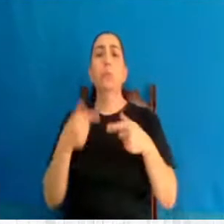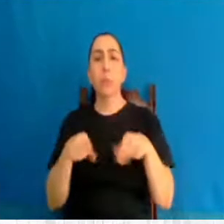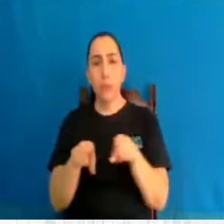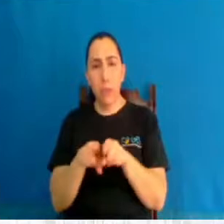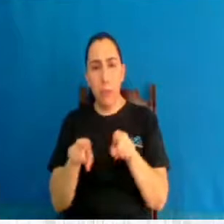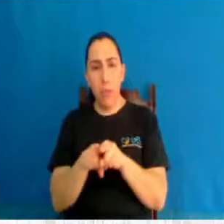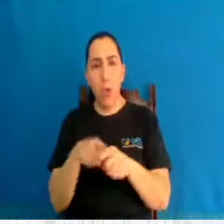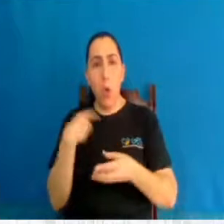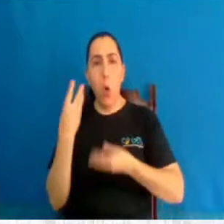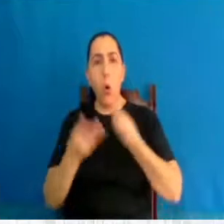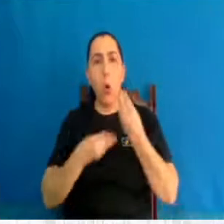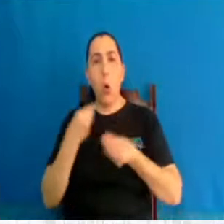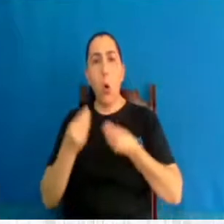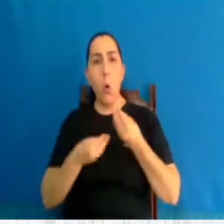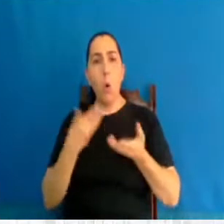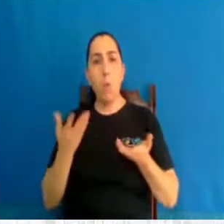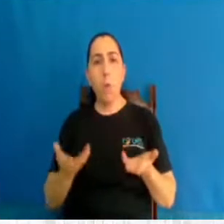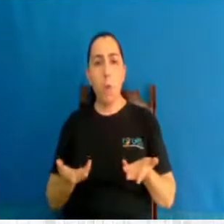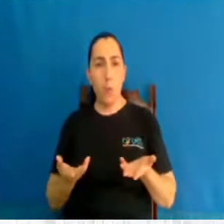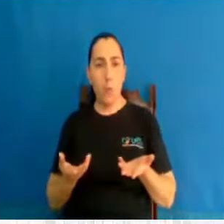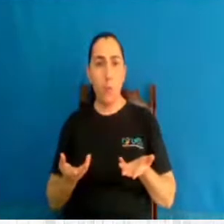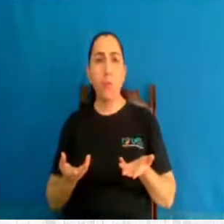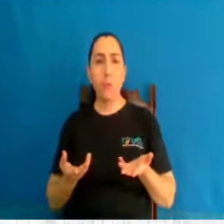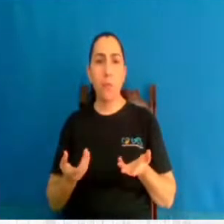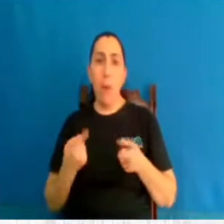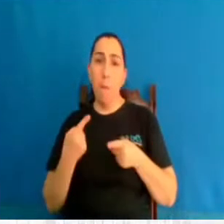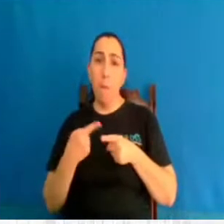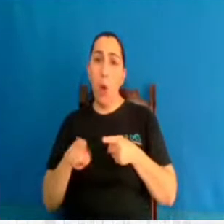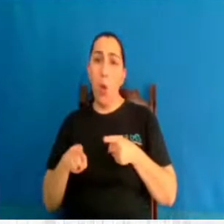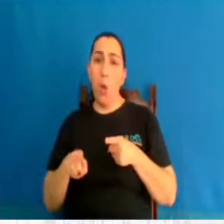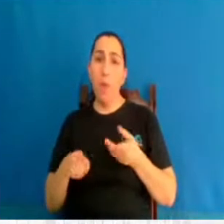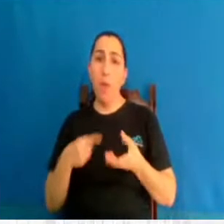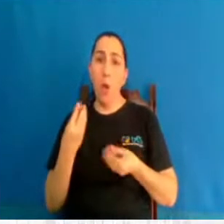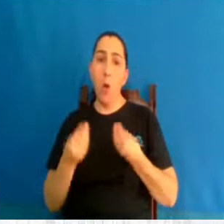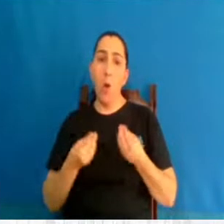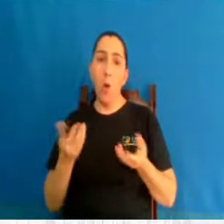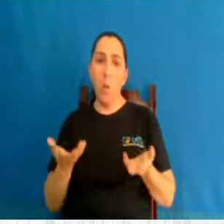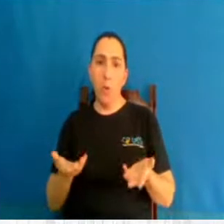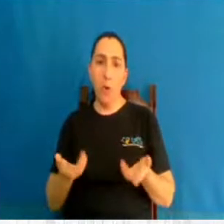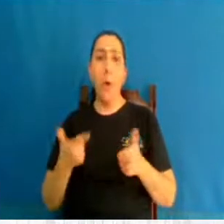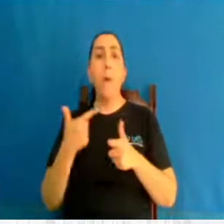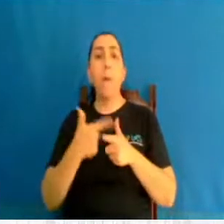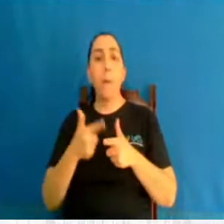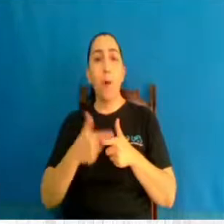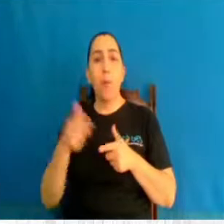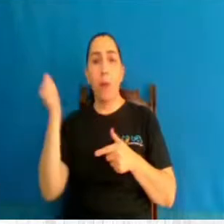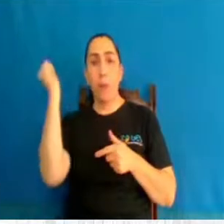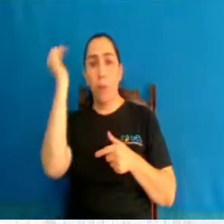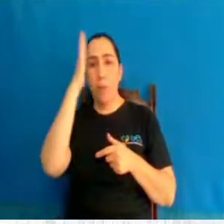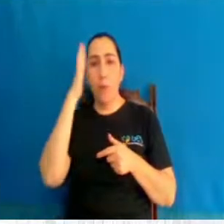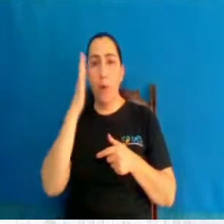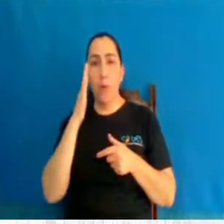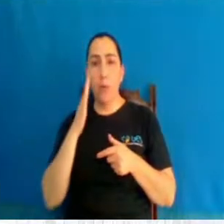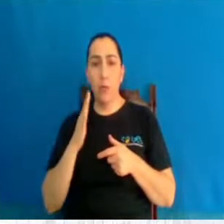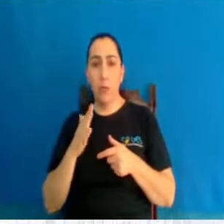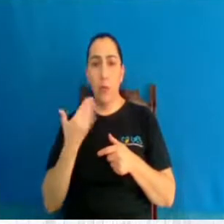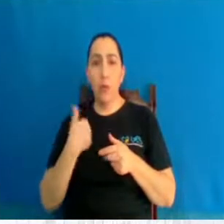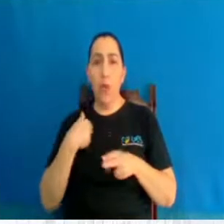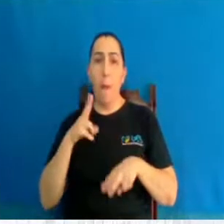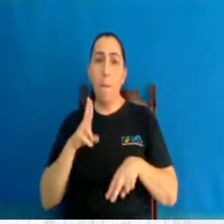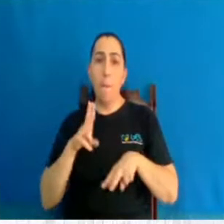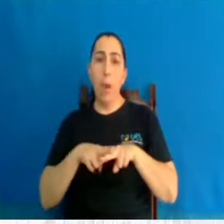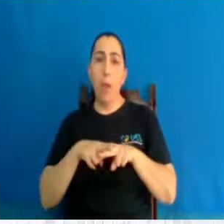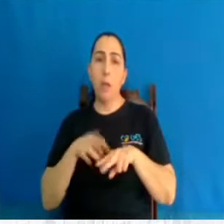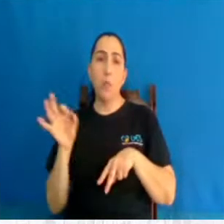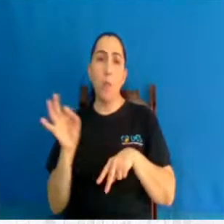Claro que não, né, pessoal? Então, proibir, coíbe sim o ilícito, a regra do direito penal. O problema do Brasil é a impunidade. É que ninguém vai preso por aborto,